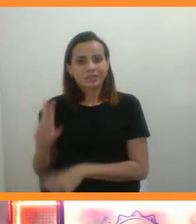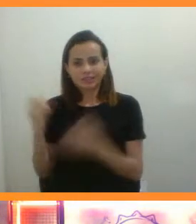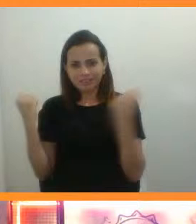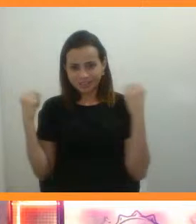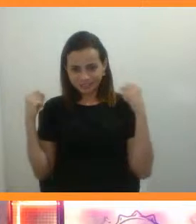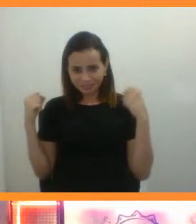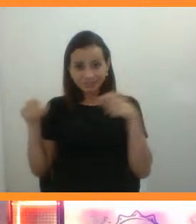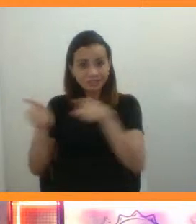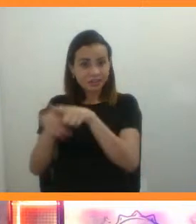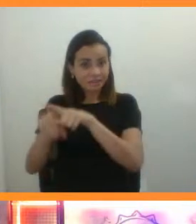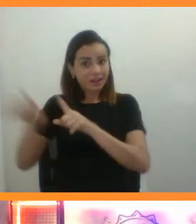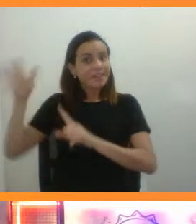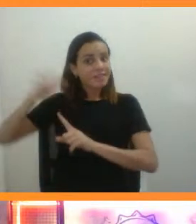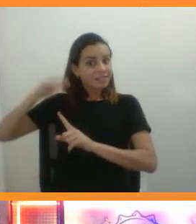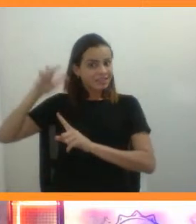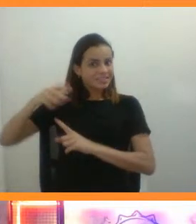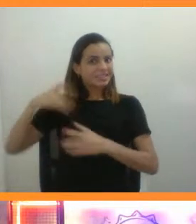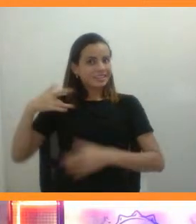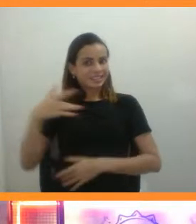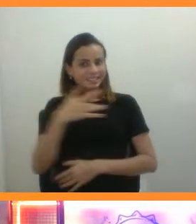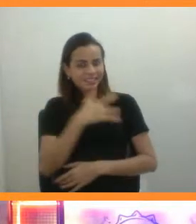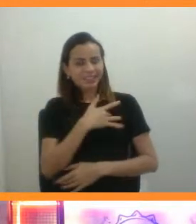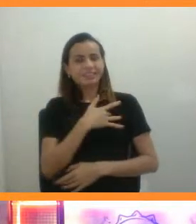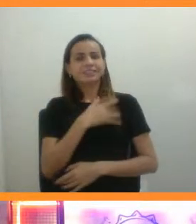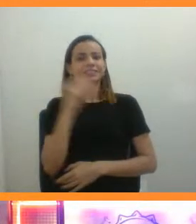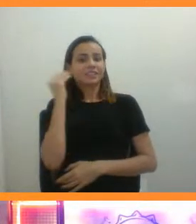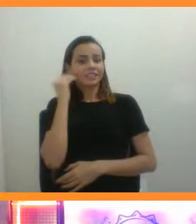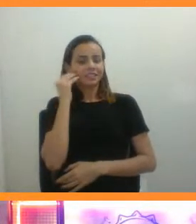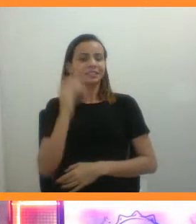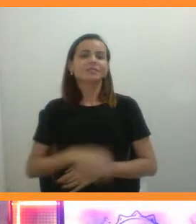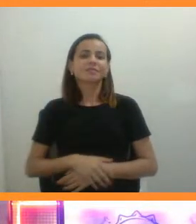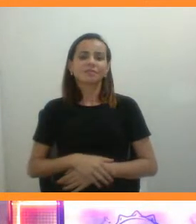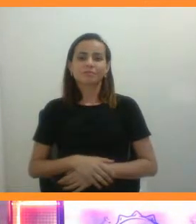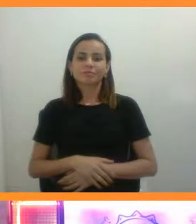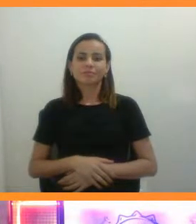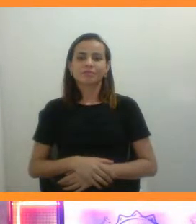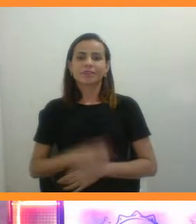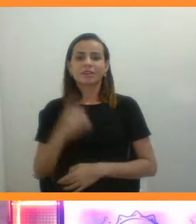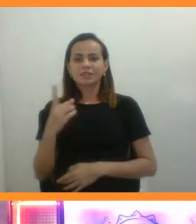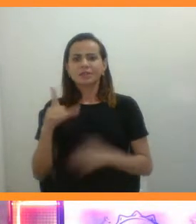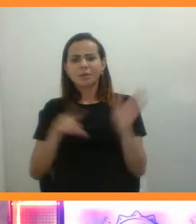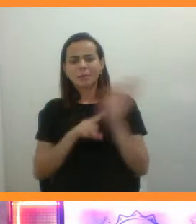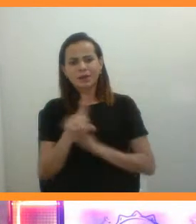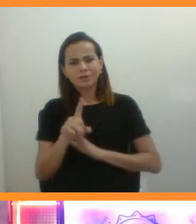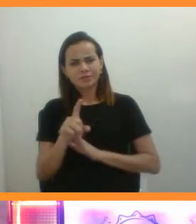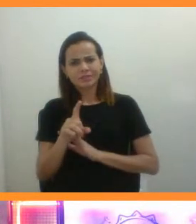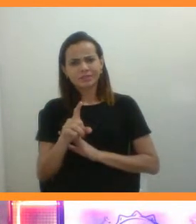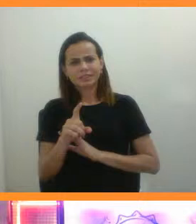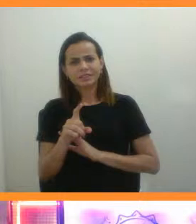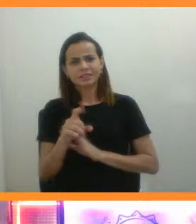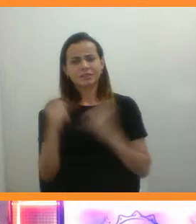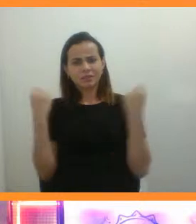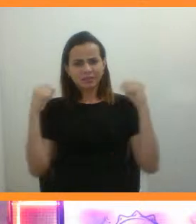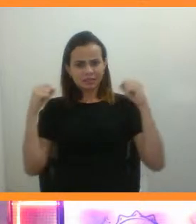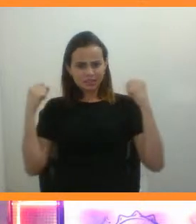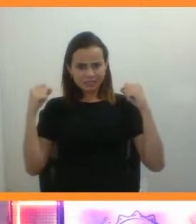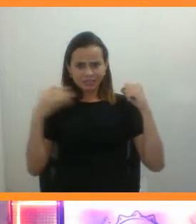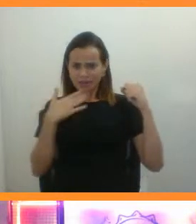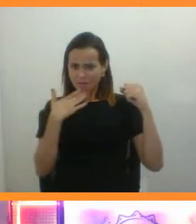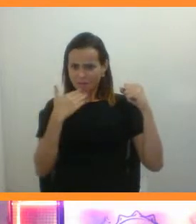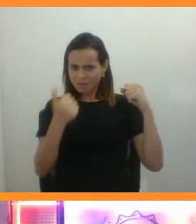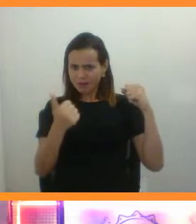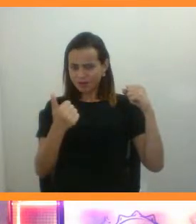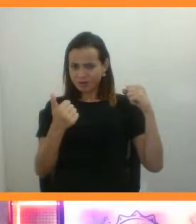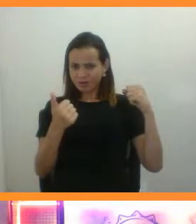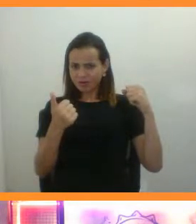influencia na saúde. Ah, e aí eu tenho uma pergunta sobre reprodução. O exercício físico, ele melhora? Será a